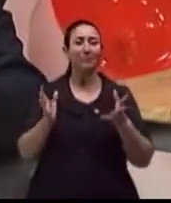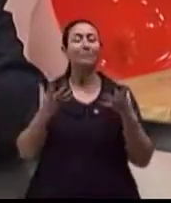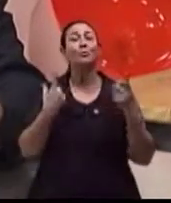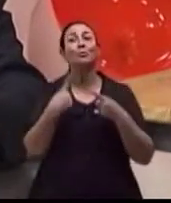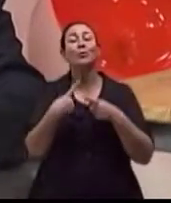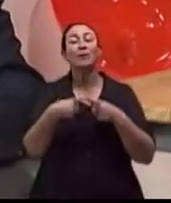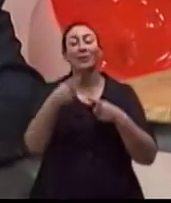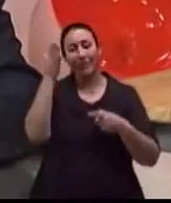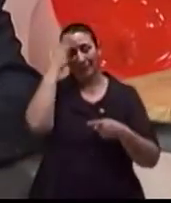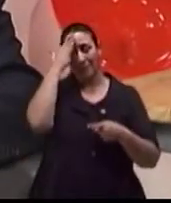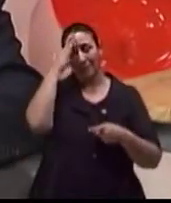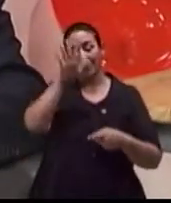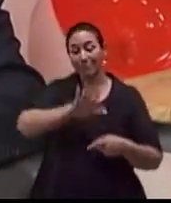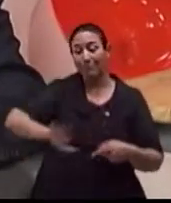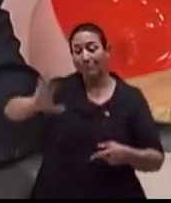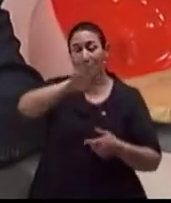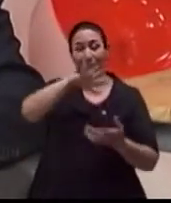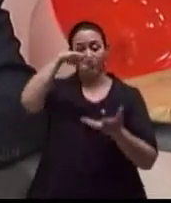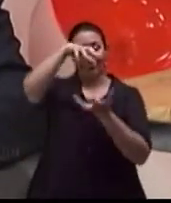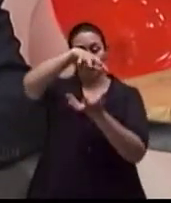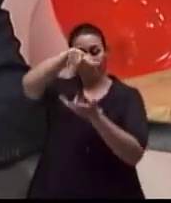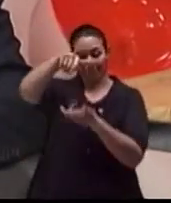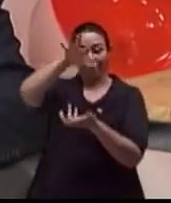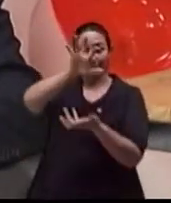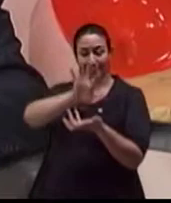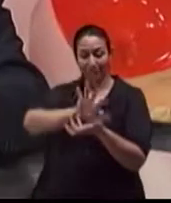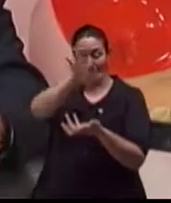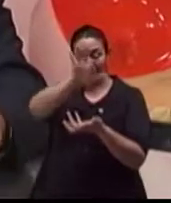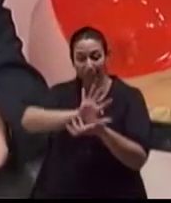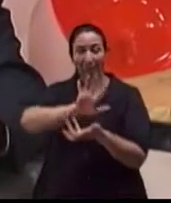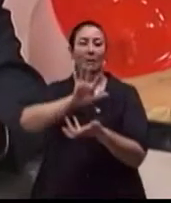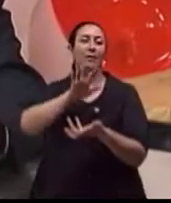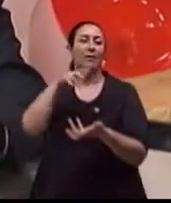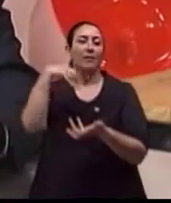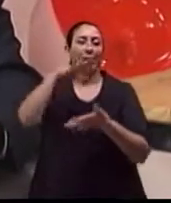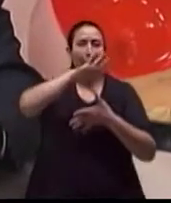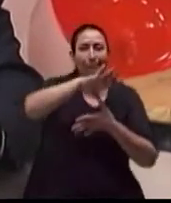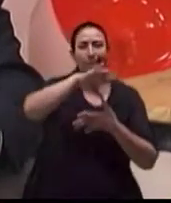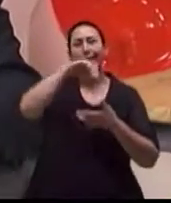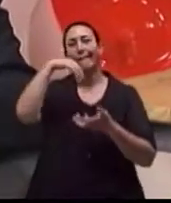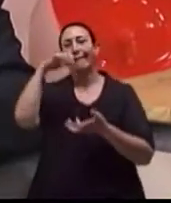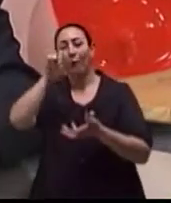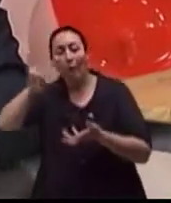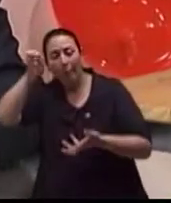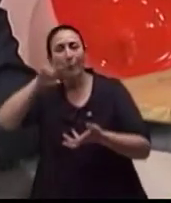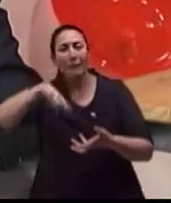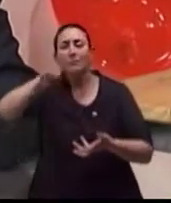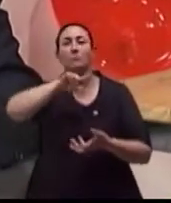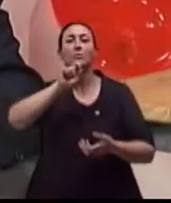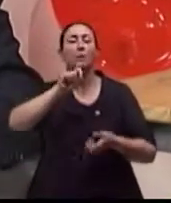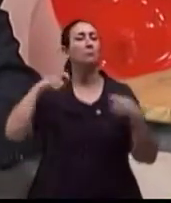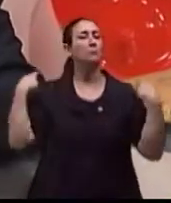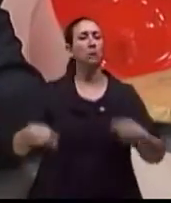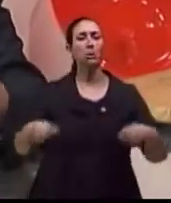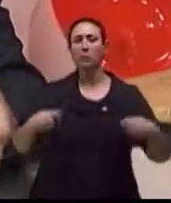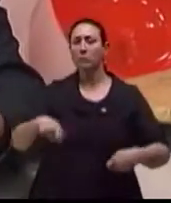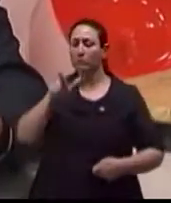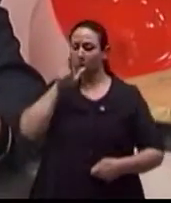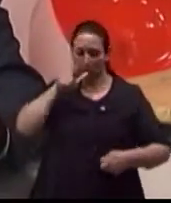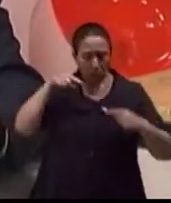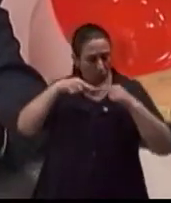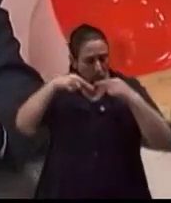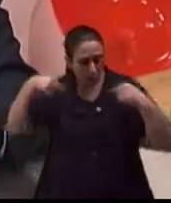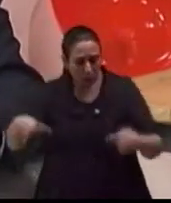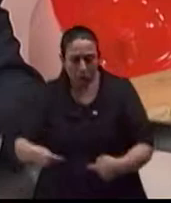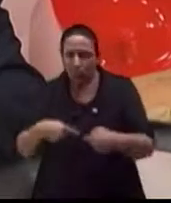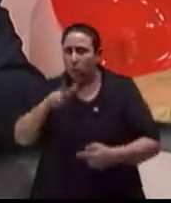no mundo ocidental, precisa da ereção peniana. Então, sem ereção, parece que